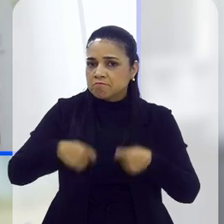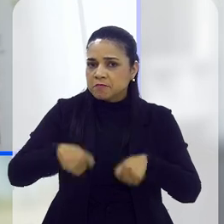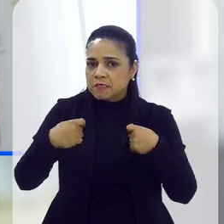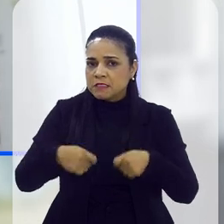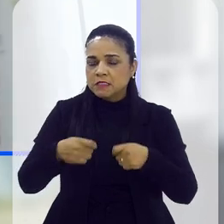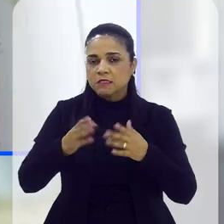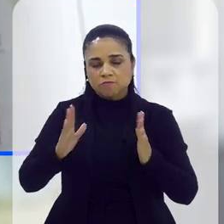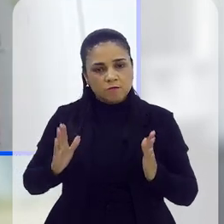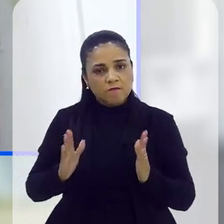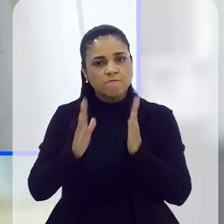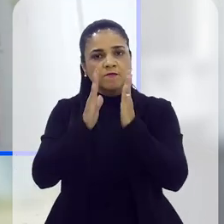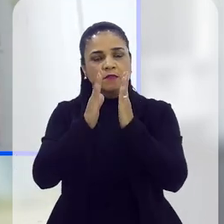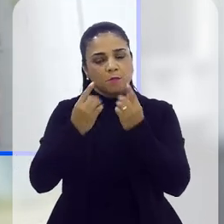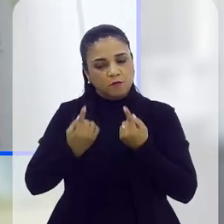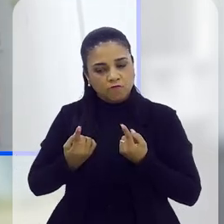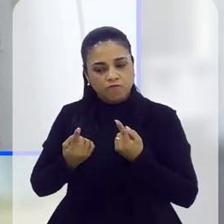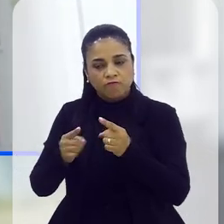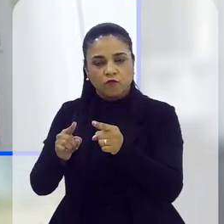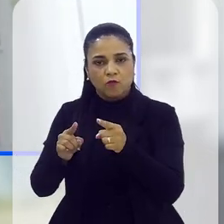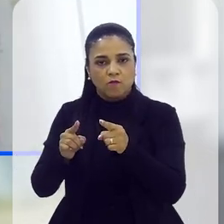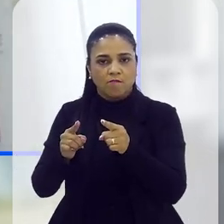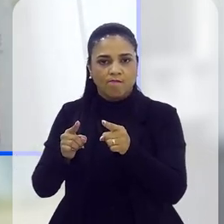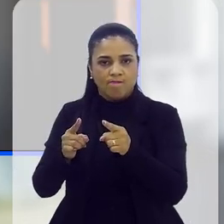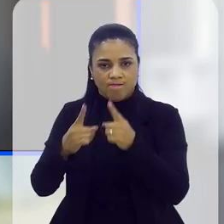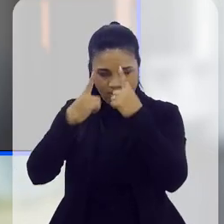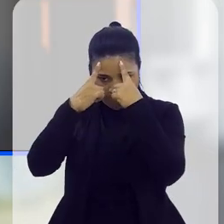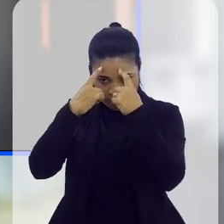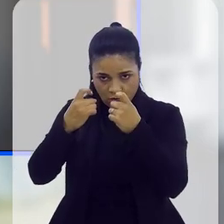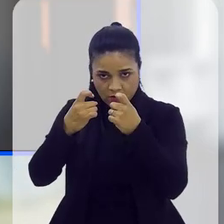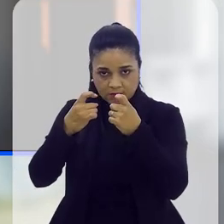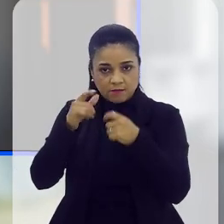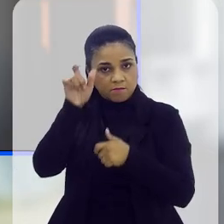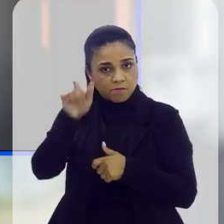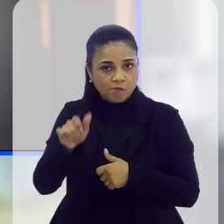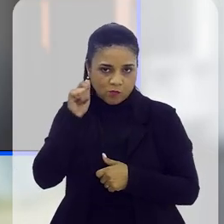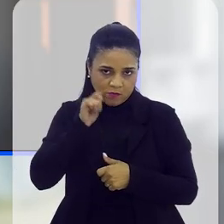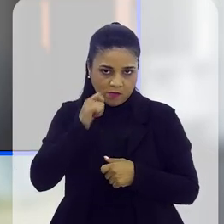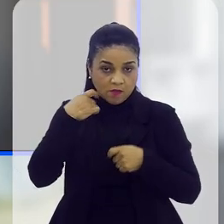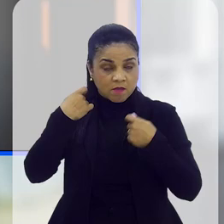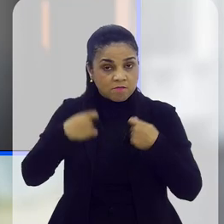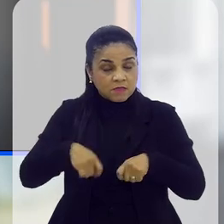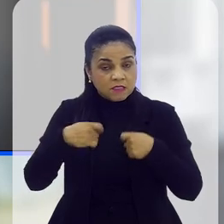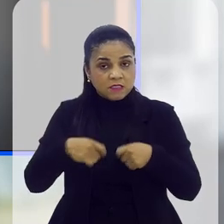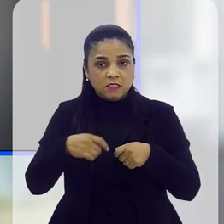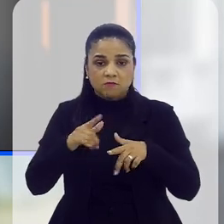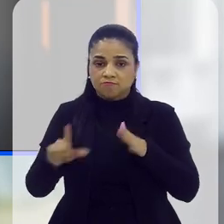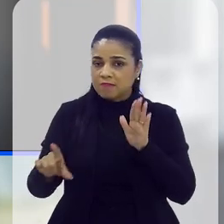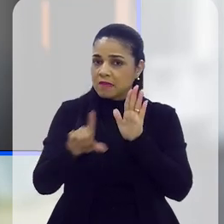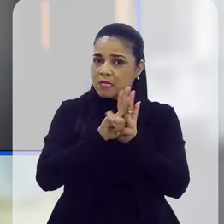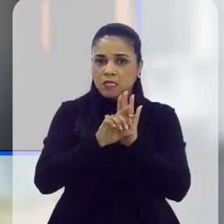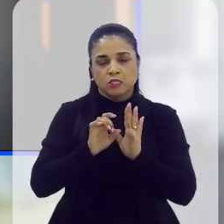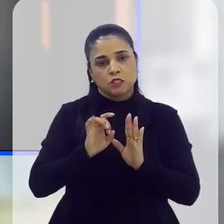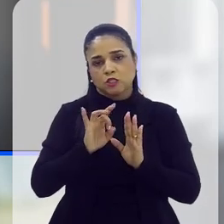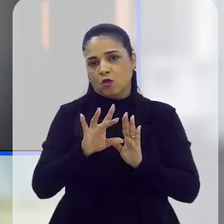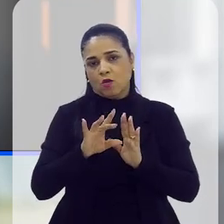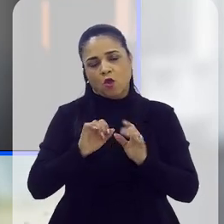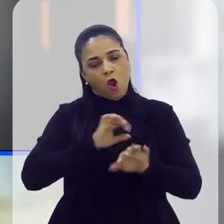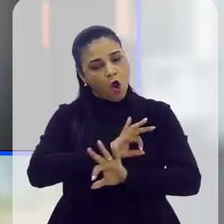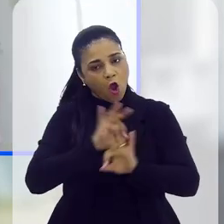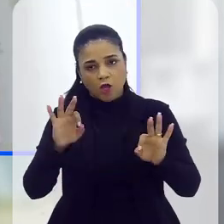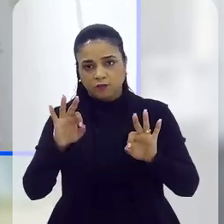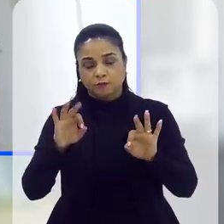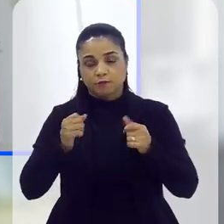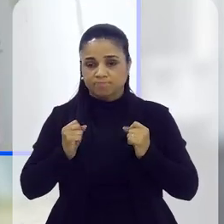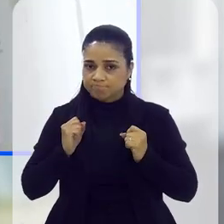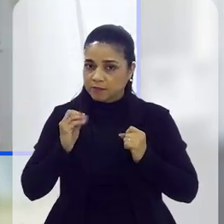disposição para o enfrentamento à violência contra a mulher. Não basta que tenhamos à disposição medidas e legislação, que